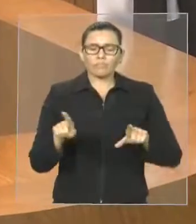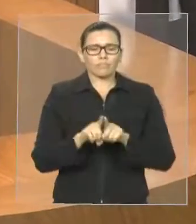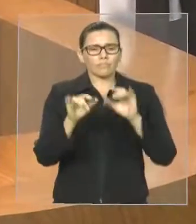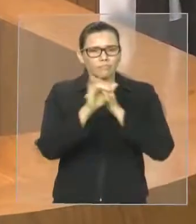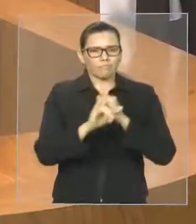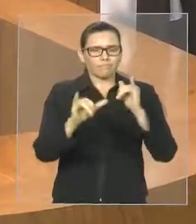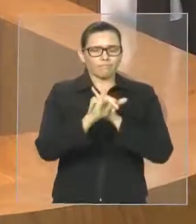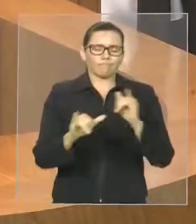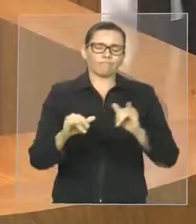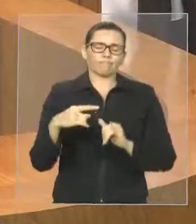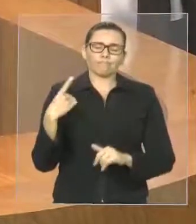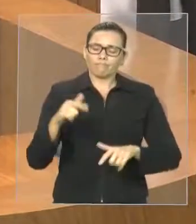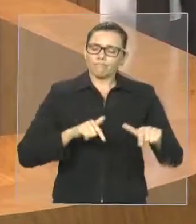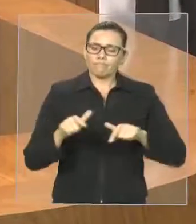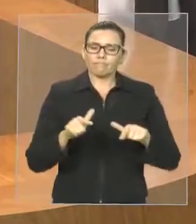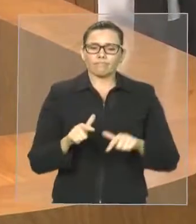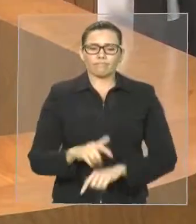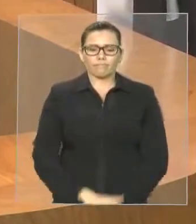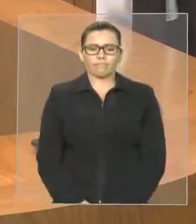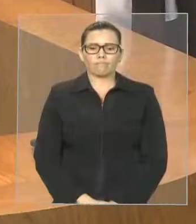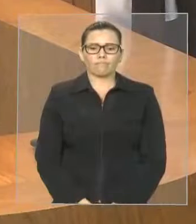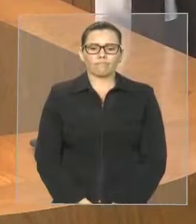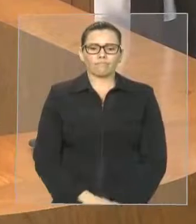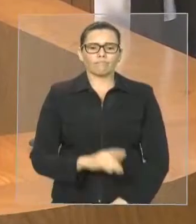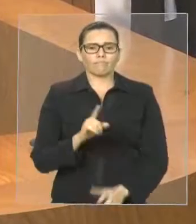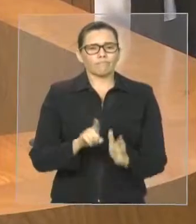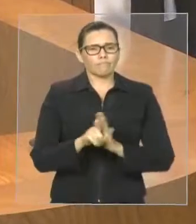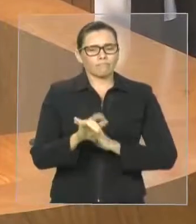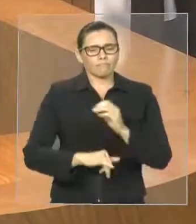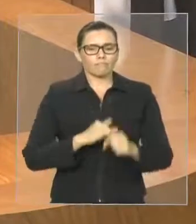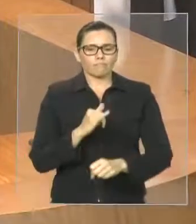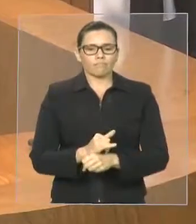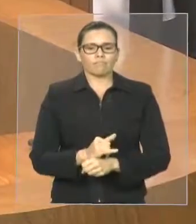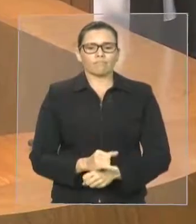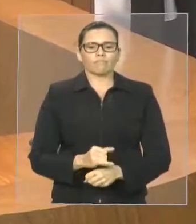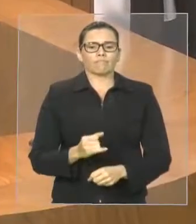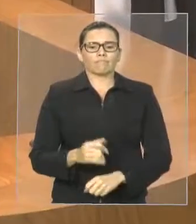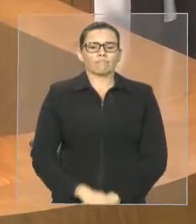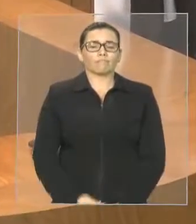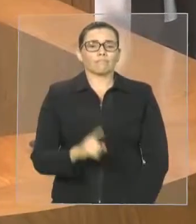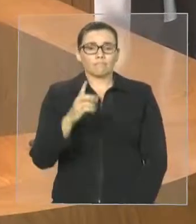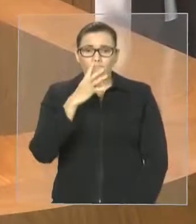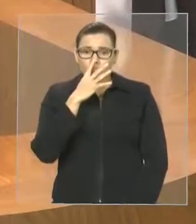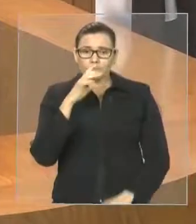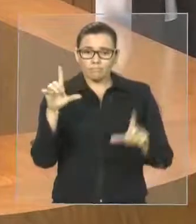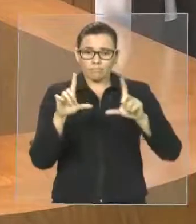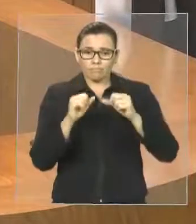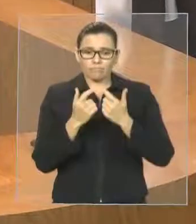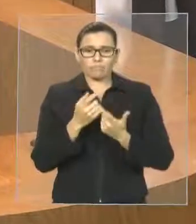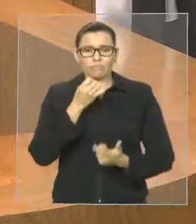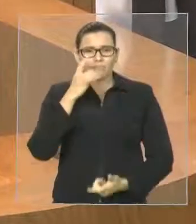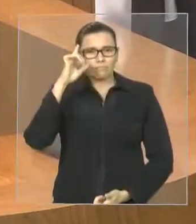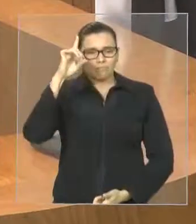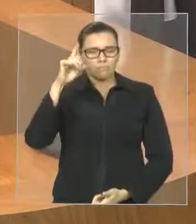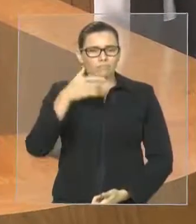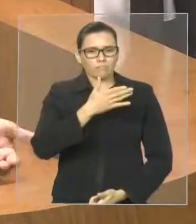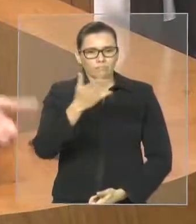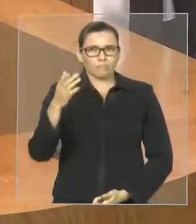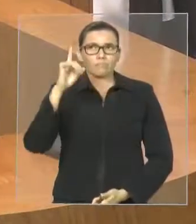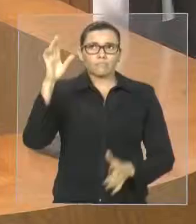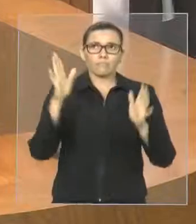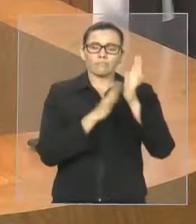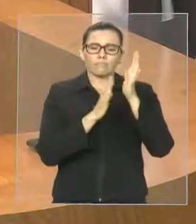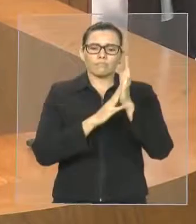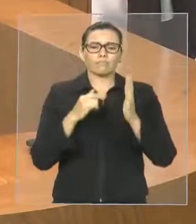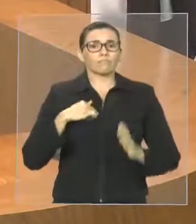Estadual, internautas, telespectadores, nos acompanha da TV Assembleia, o nosso mais cordial bom dia, que Deus seja louvado. E